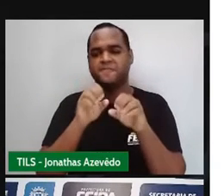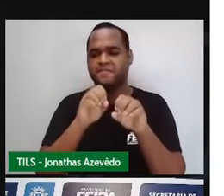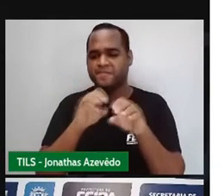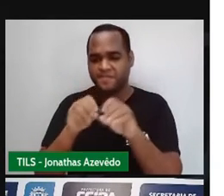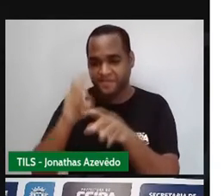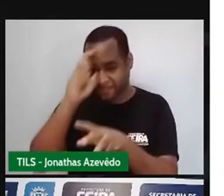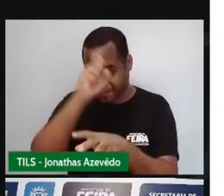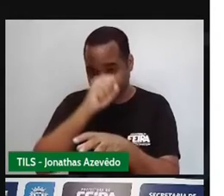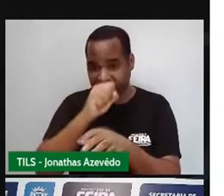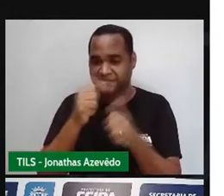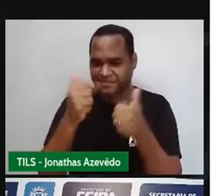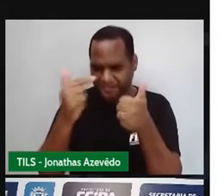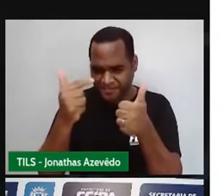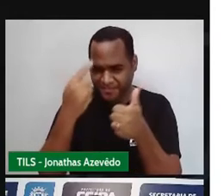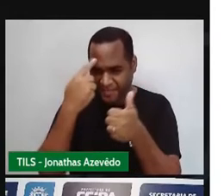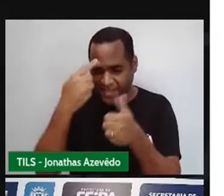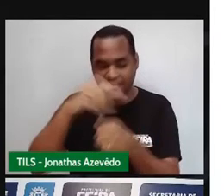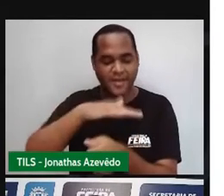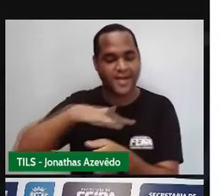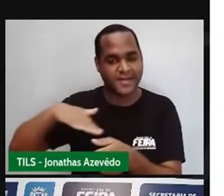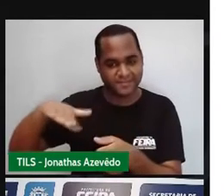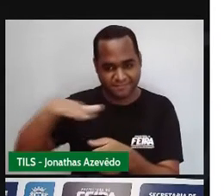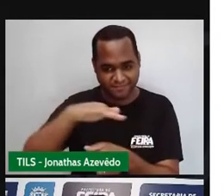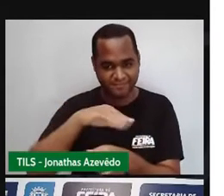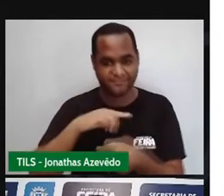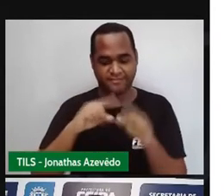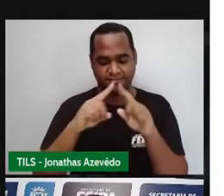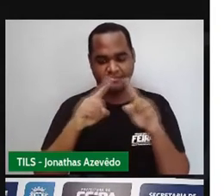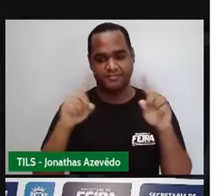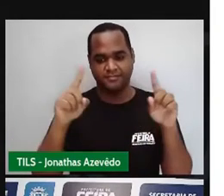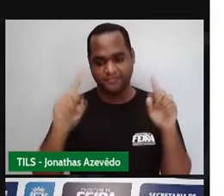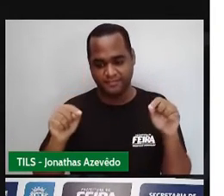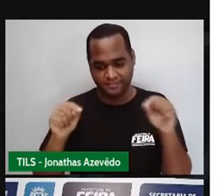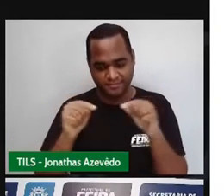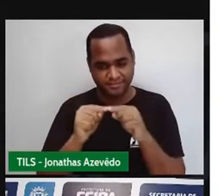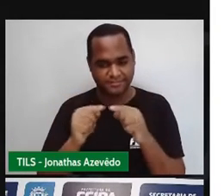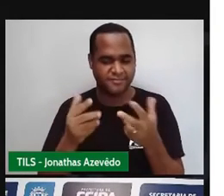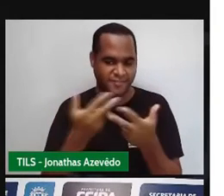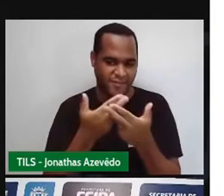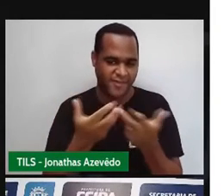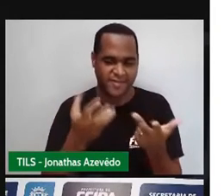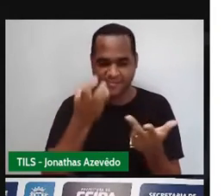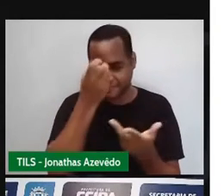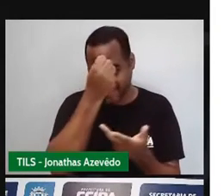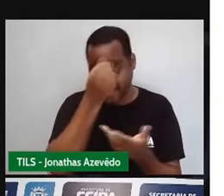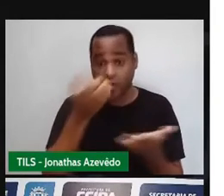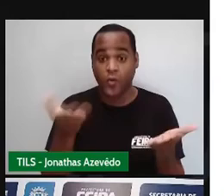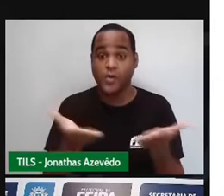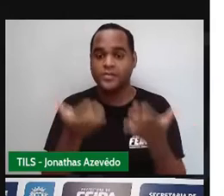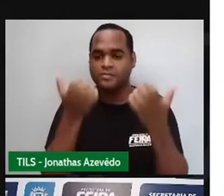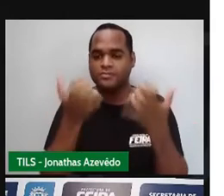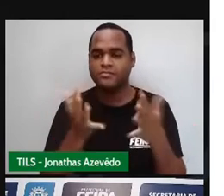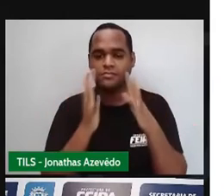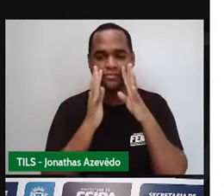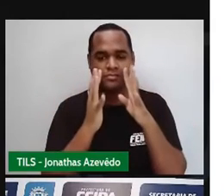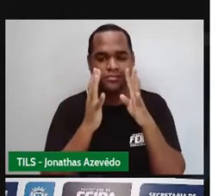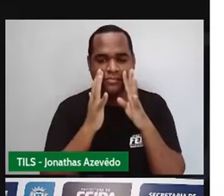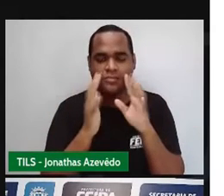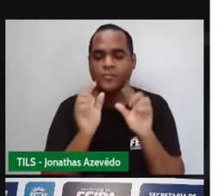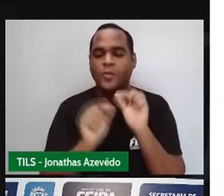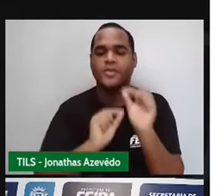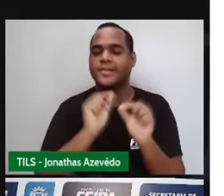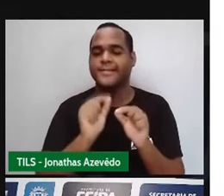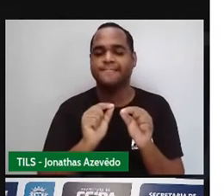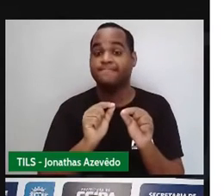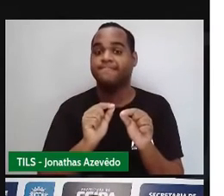pela, desculpa, pelas áreas, né? Dos quadriláteros e hoje a gente vai dar uma atenção muito especial,